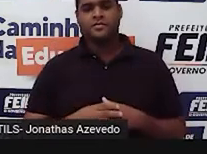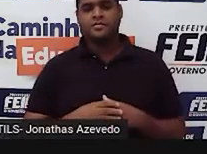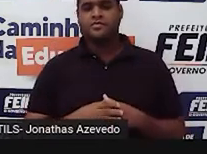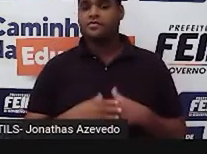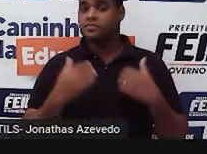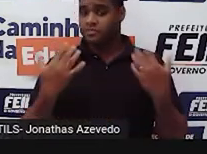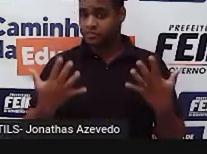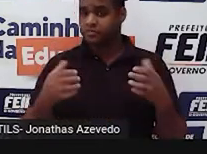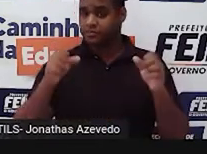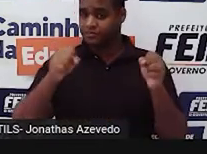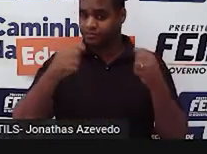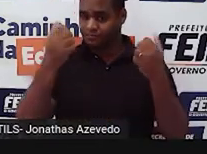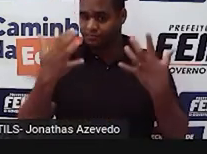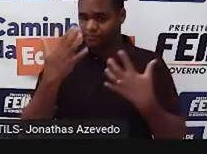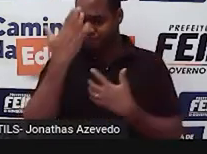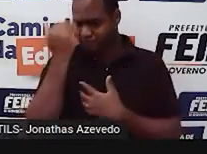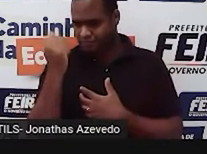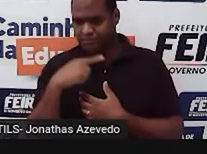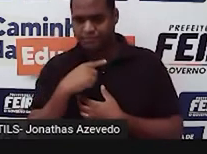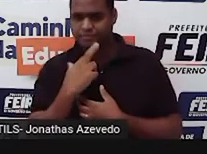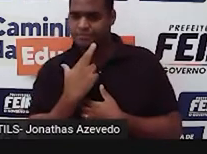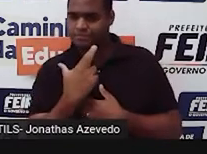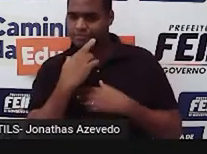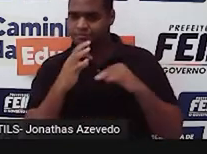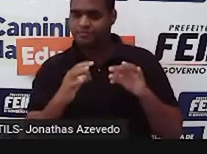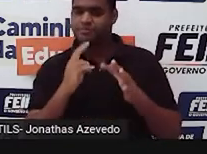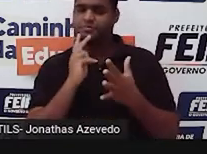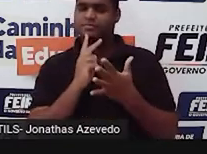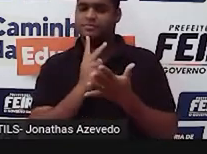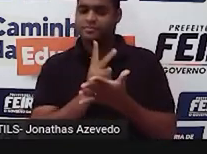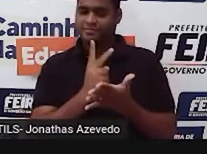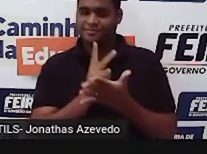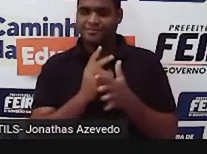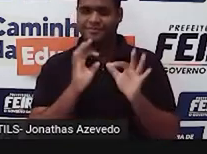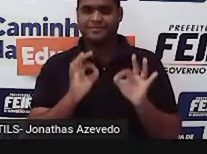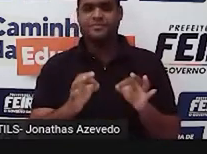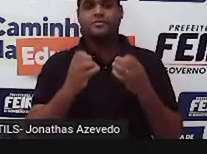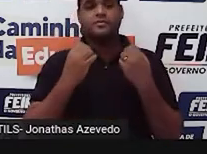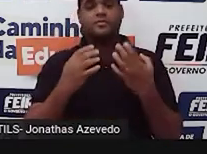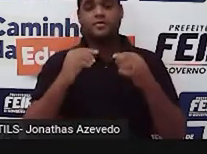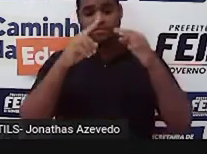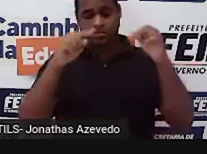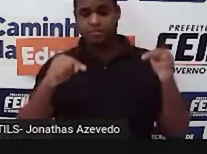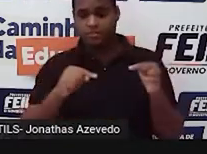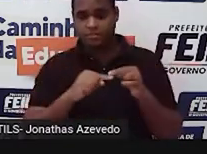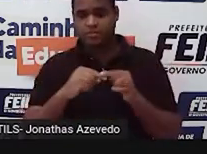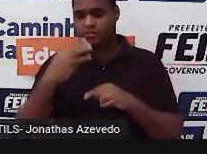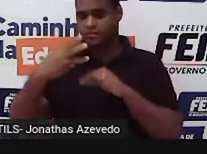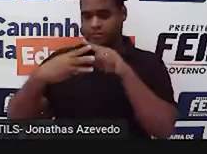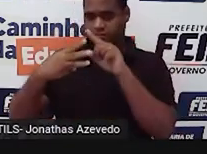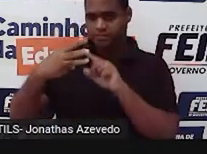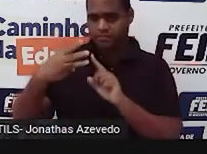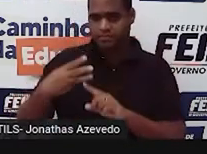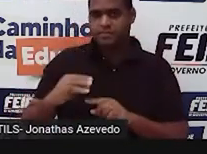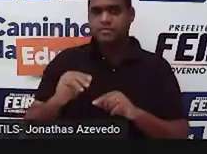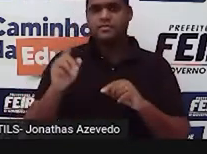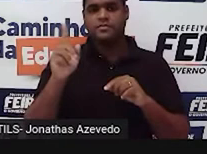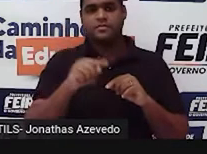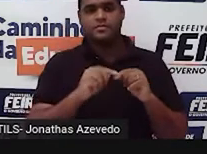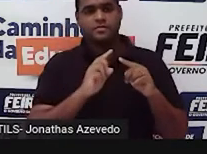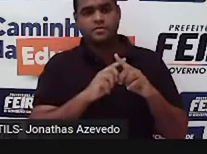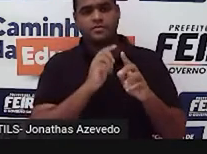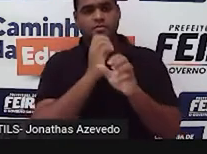Isso aí, né? Eu sei que você disse e disse corretamente, tá? Nesse triângulo, os três lados, as medidas